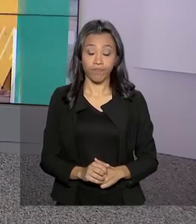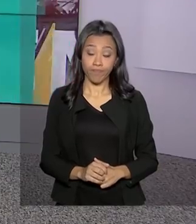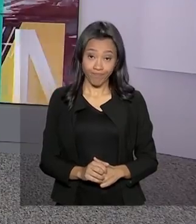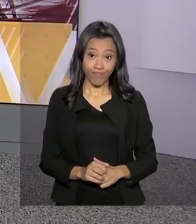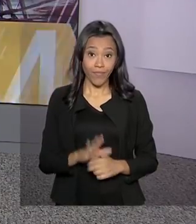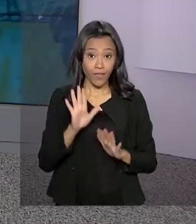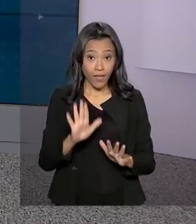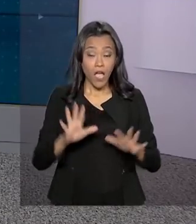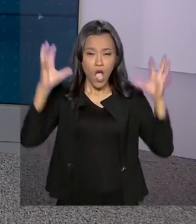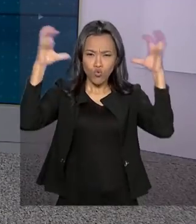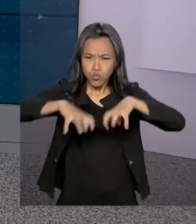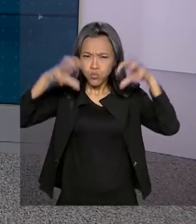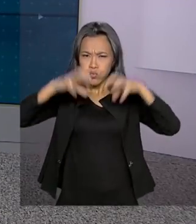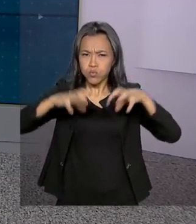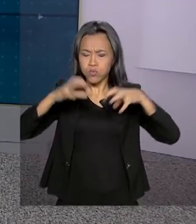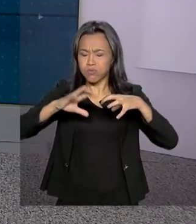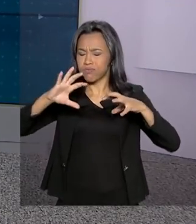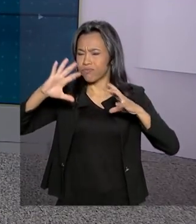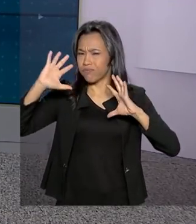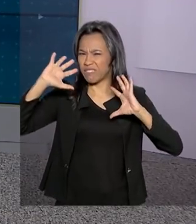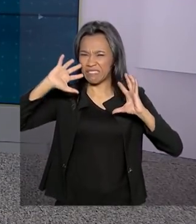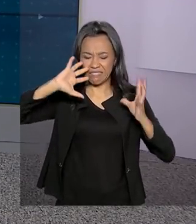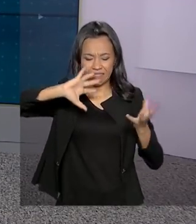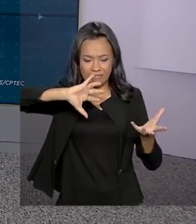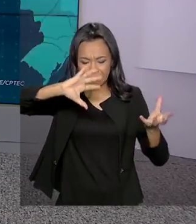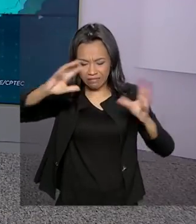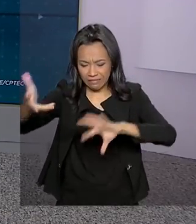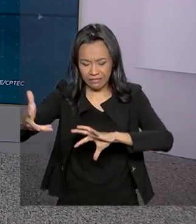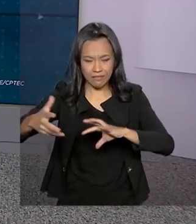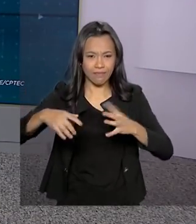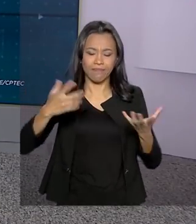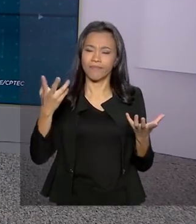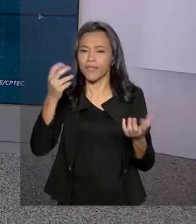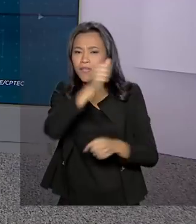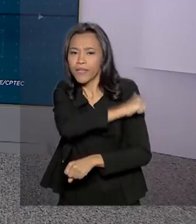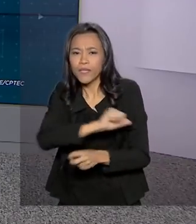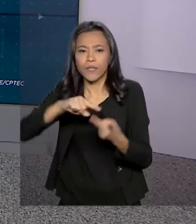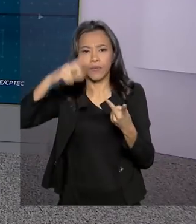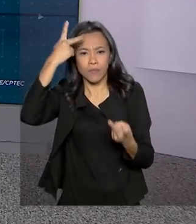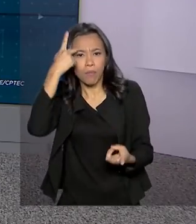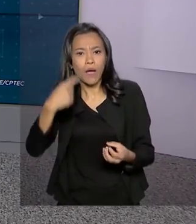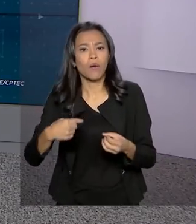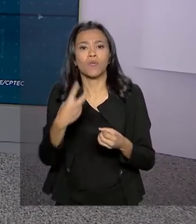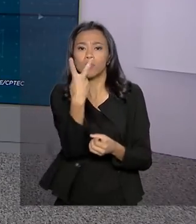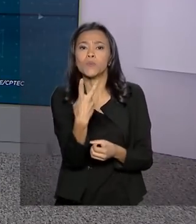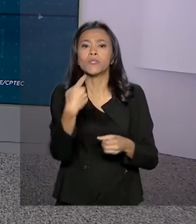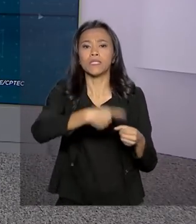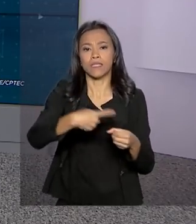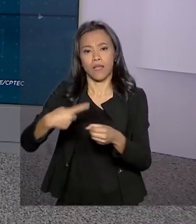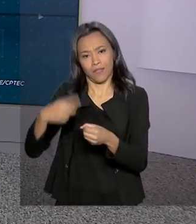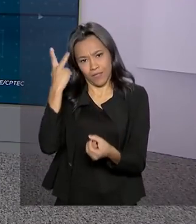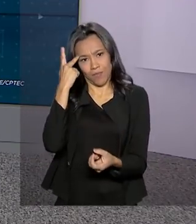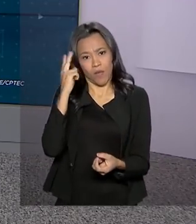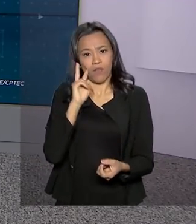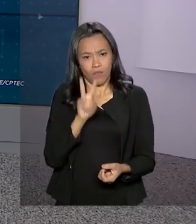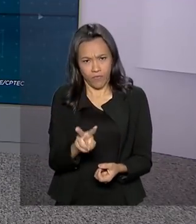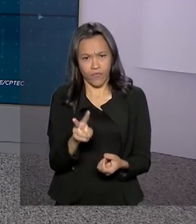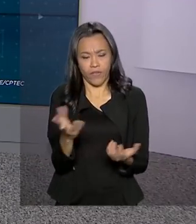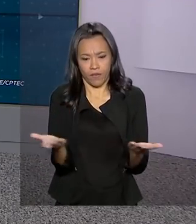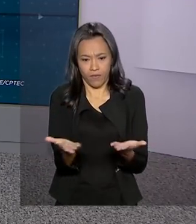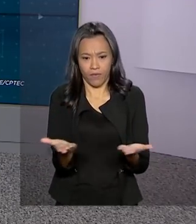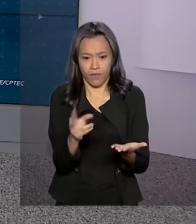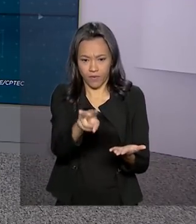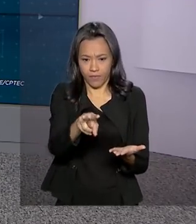Olha, a chuva de ontem causou transtornos no Rio de Janeiro e no litoral de São Paulo, em especial São Vicente e Santos. Vamos então ao mapa, só que a gente